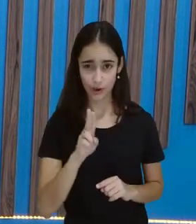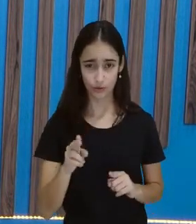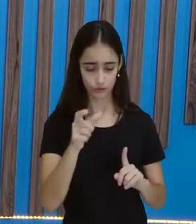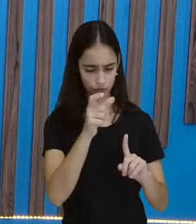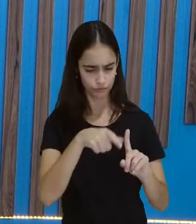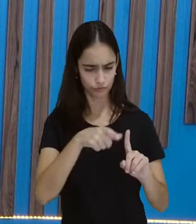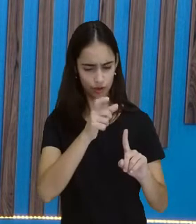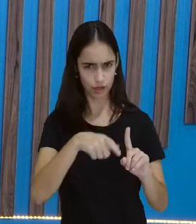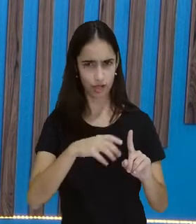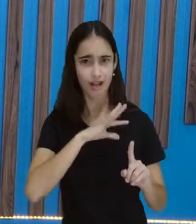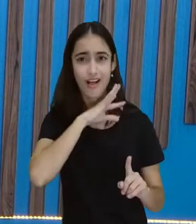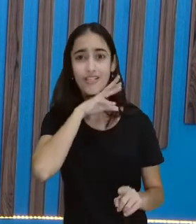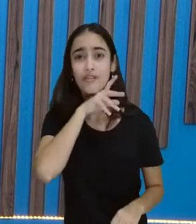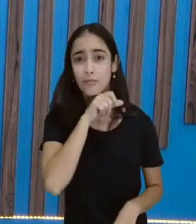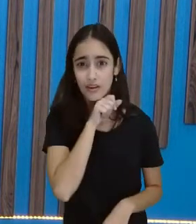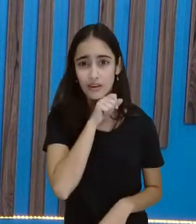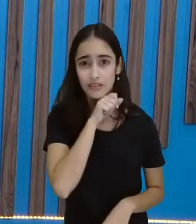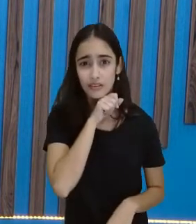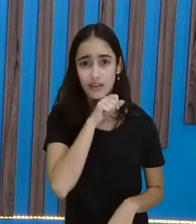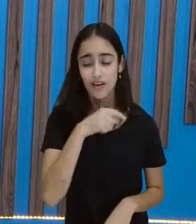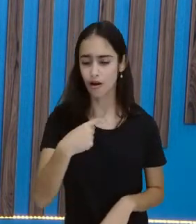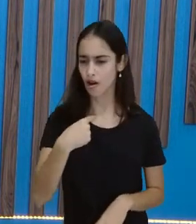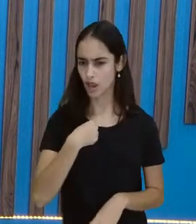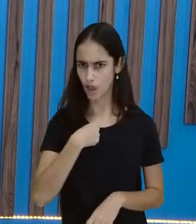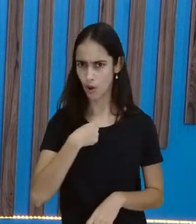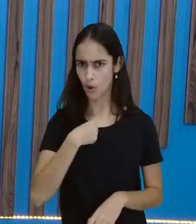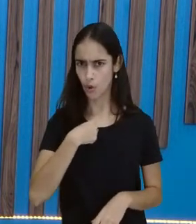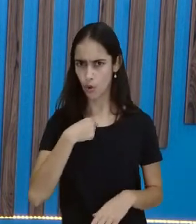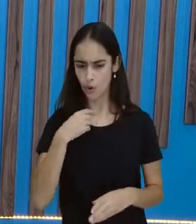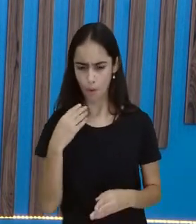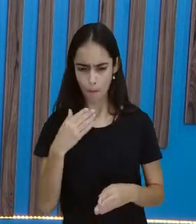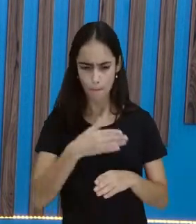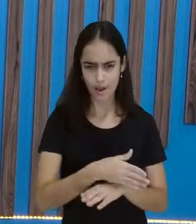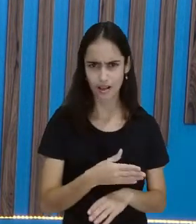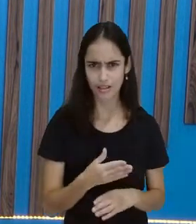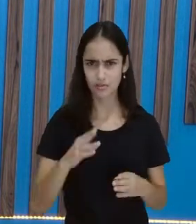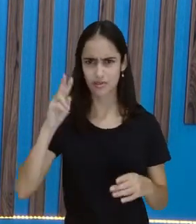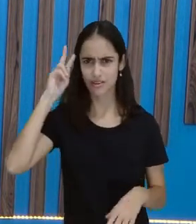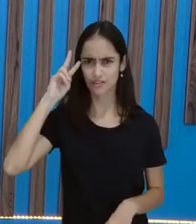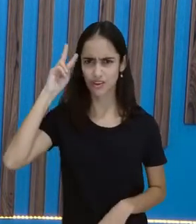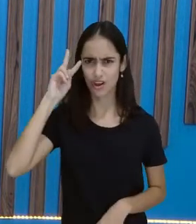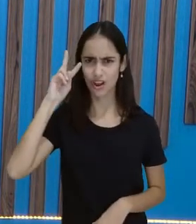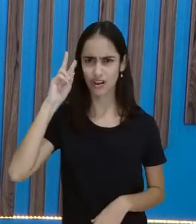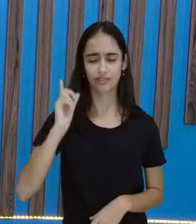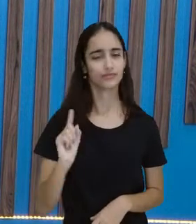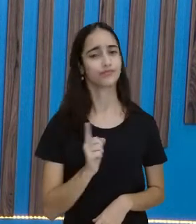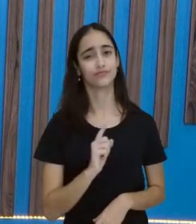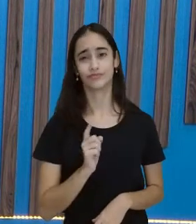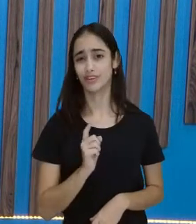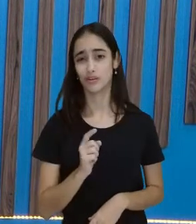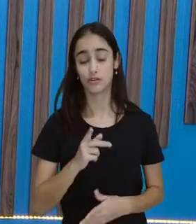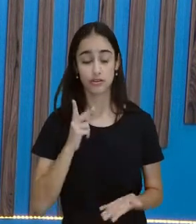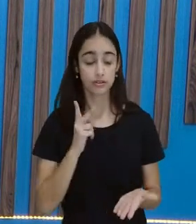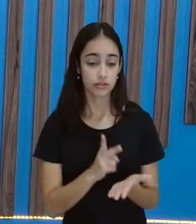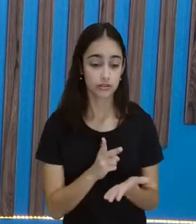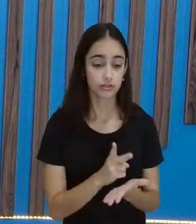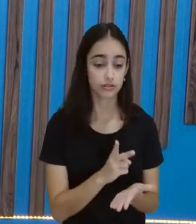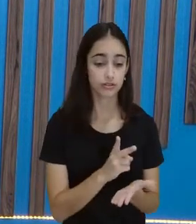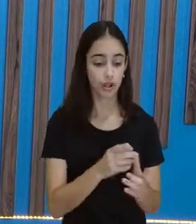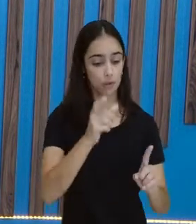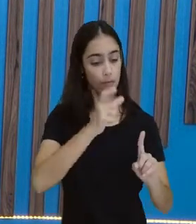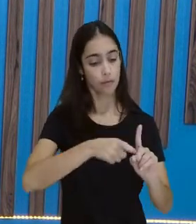participo da história. Porque lembra que as fábulas sempre são animais? Os personagens sempre são animais? Então, é